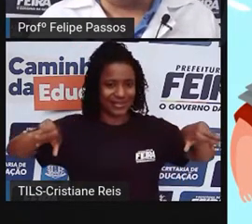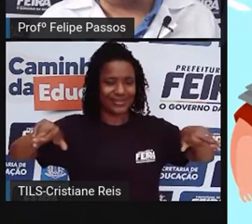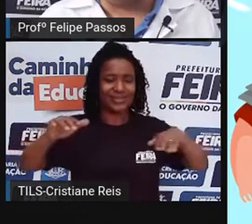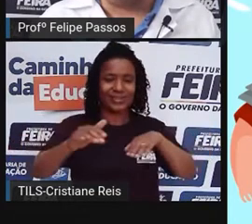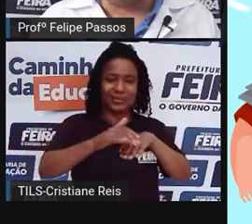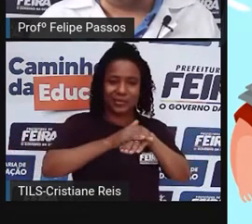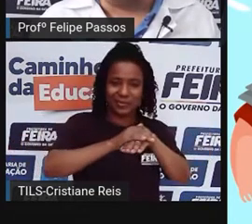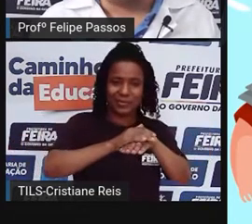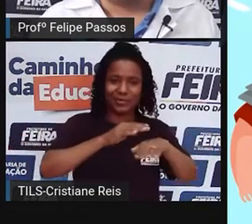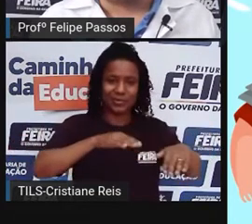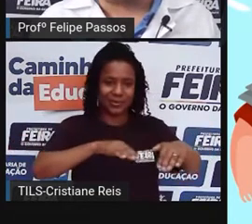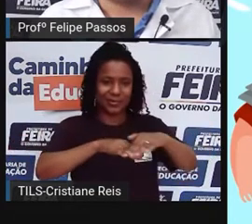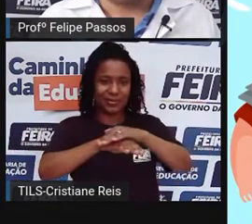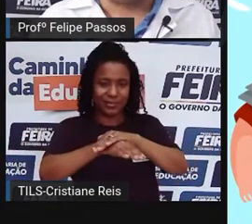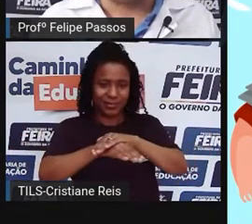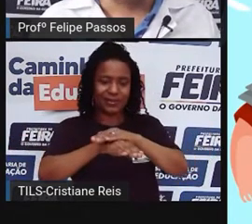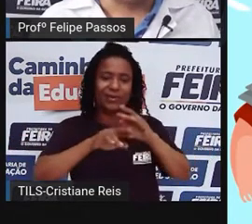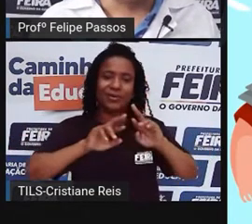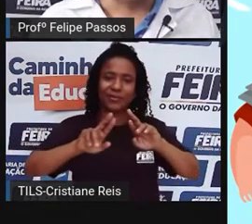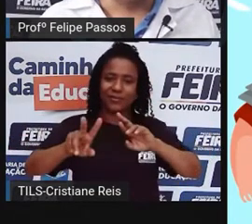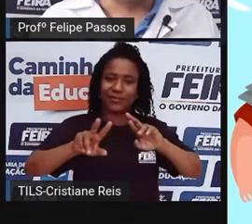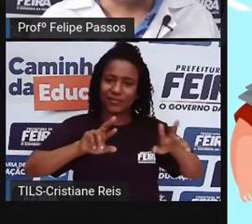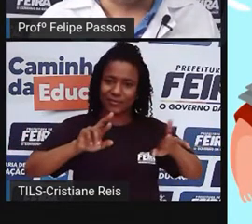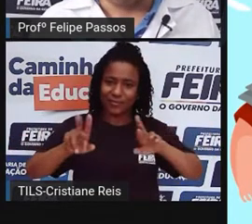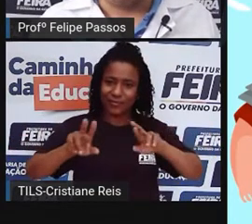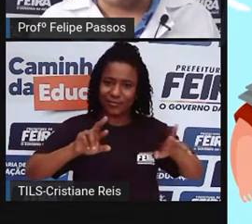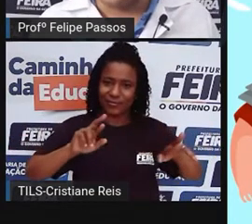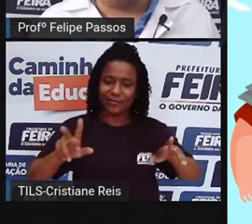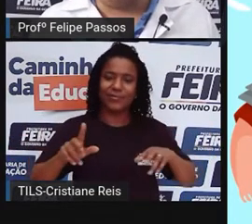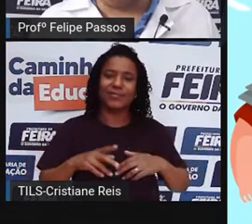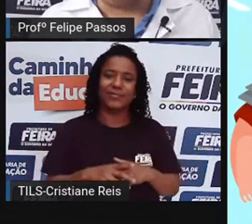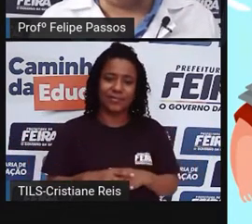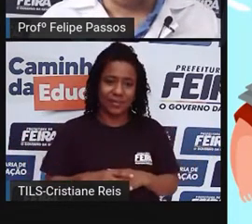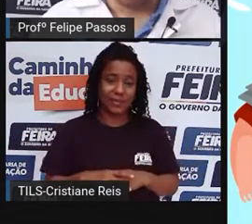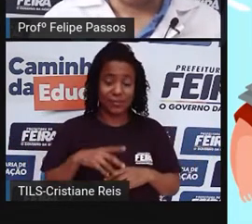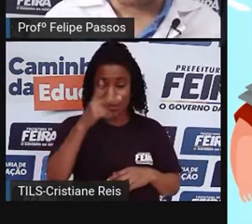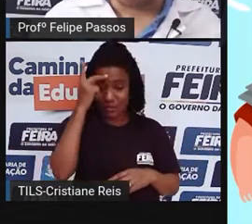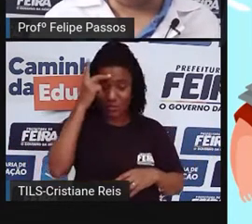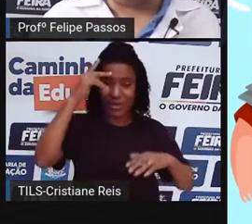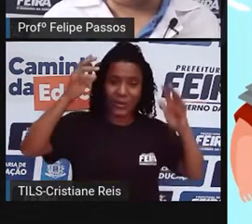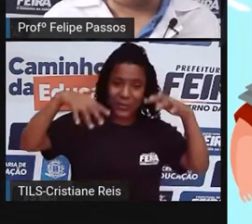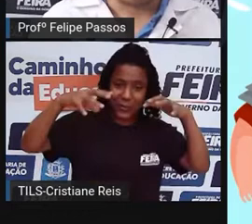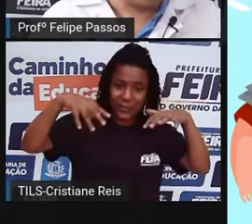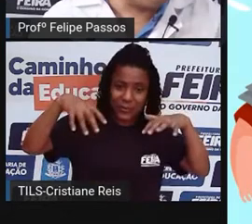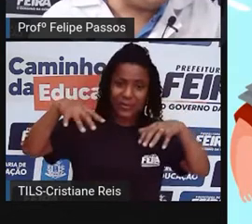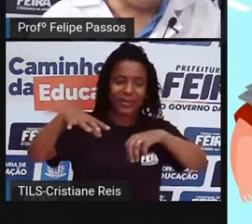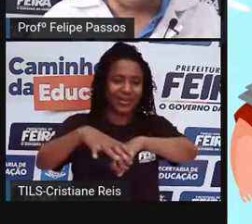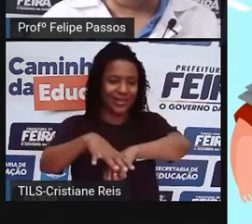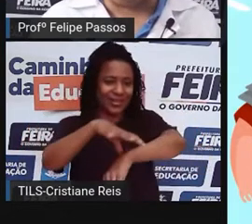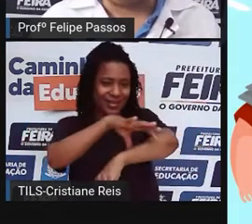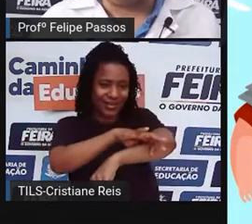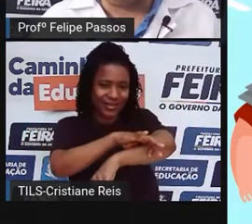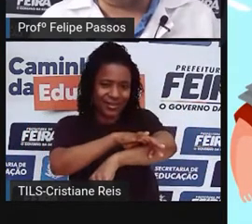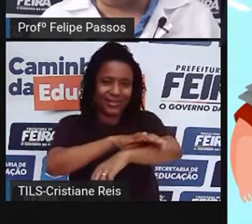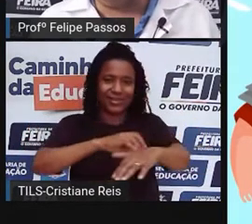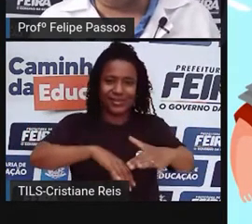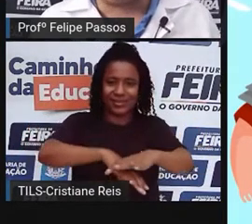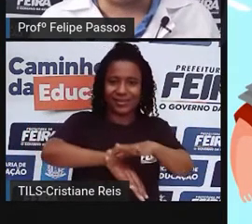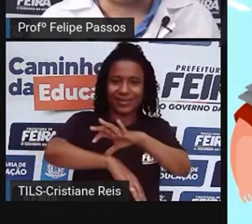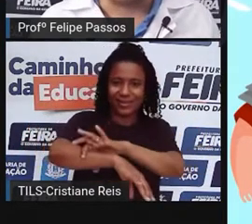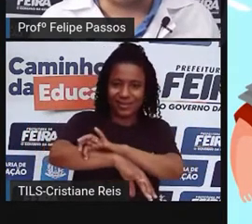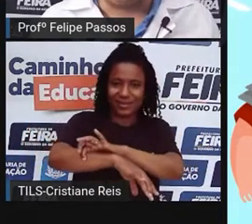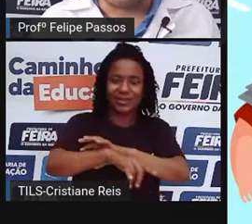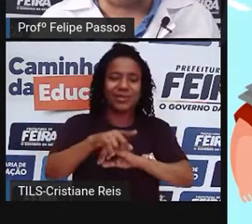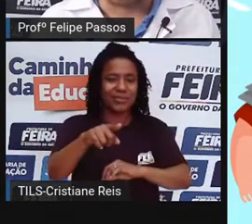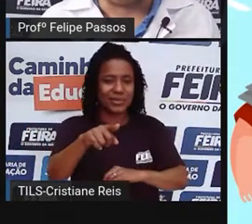cada um com uma função. Se a pessoa vai para um lugar muito úmido, vai de galocha. Se está indo na praia ou vai só ali na padaria, uma